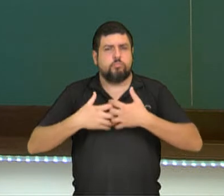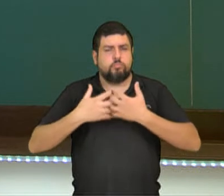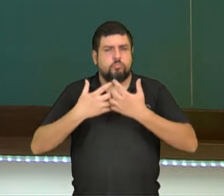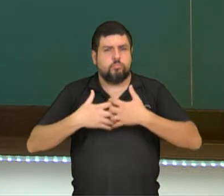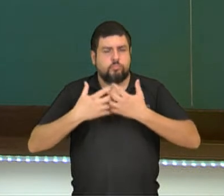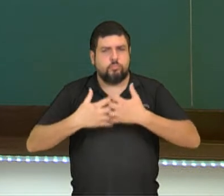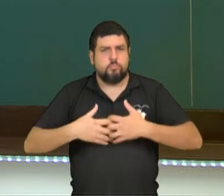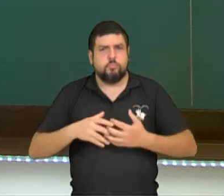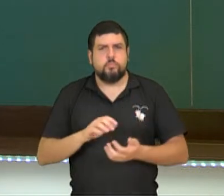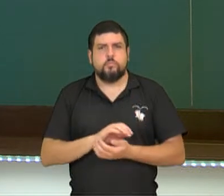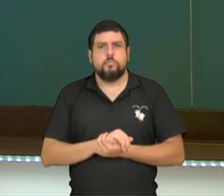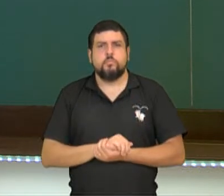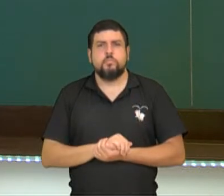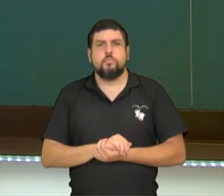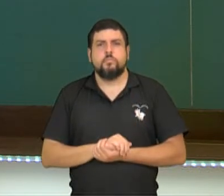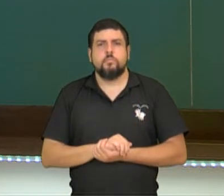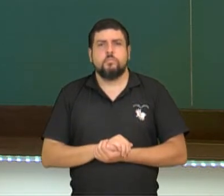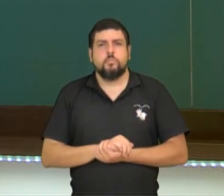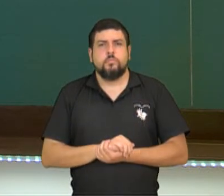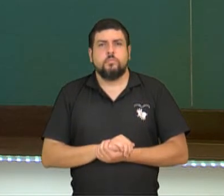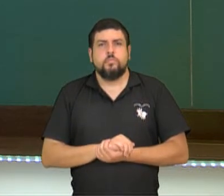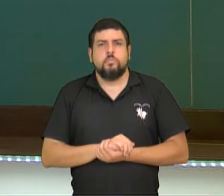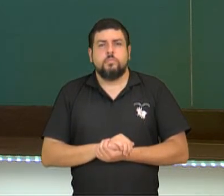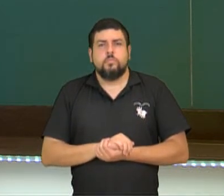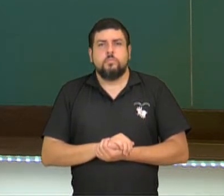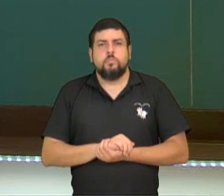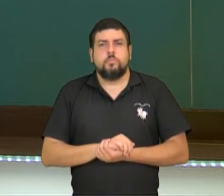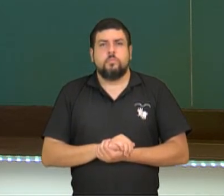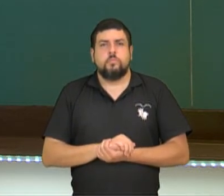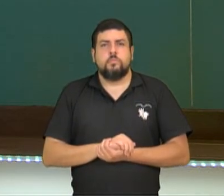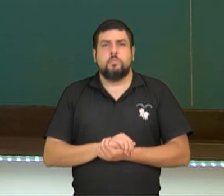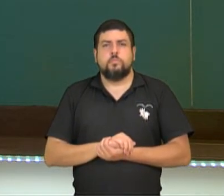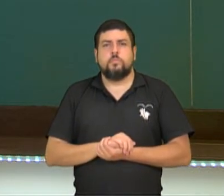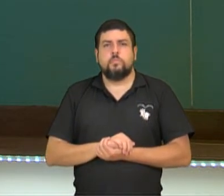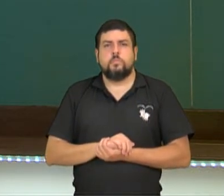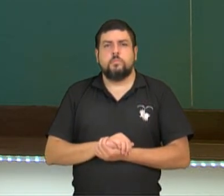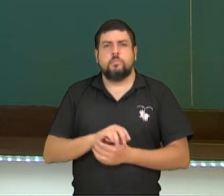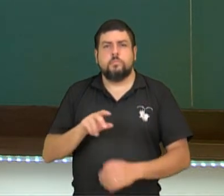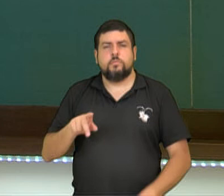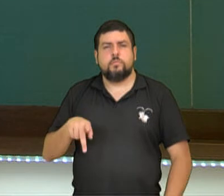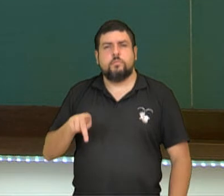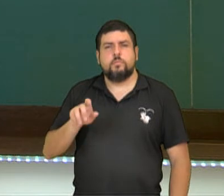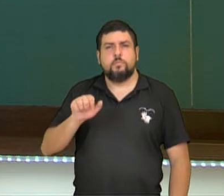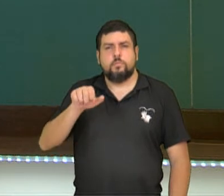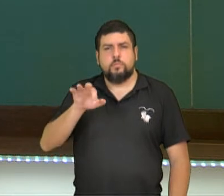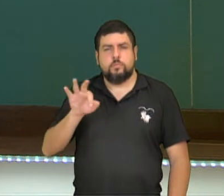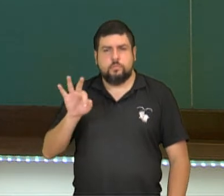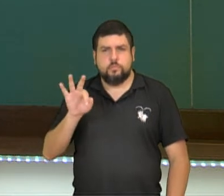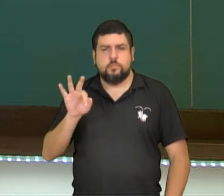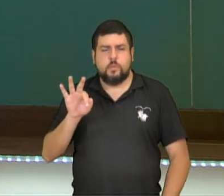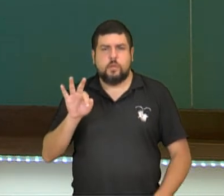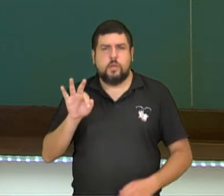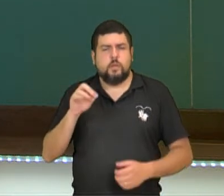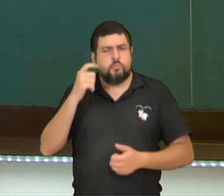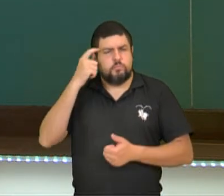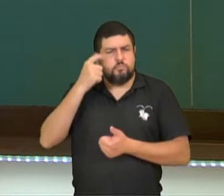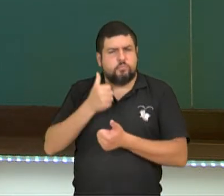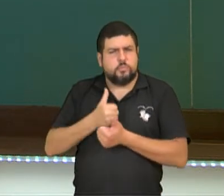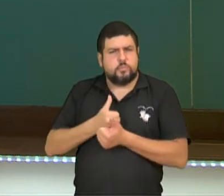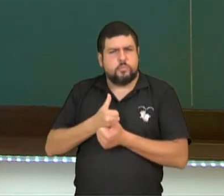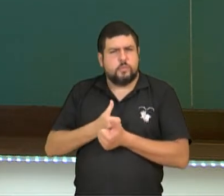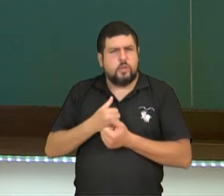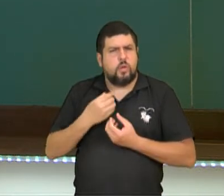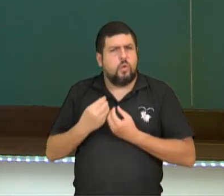as nossas ações. Então, Kant se pergunta nessa obra, como posso agir de tal forma que a minha